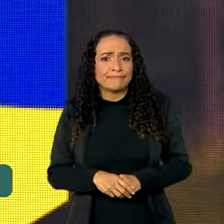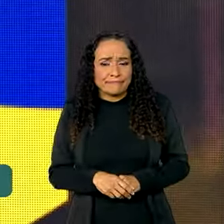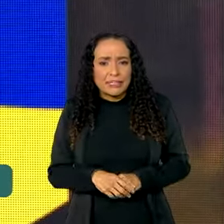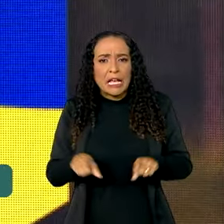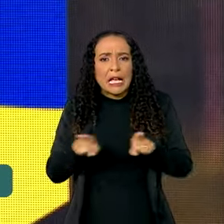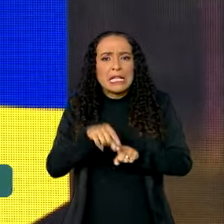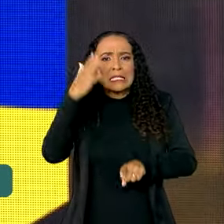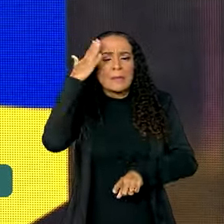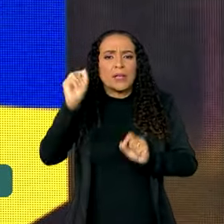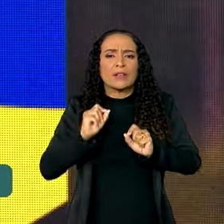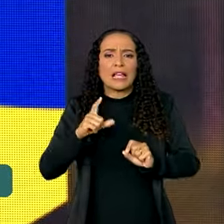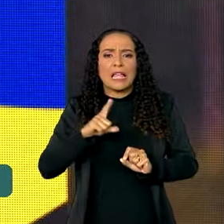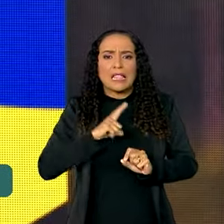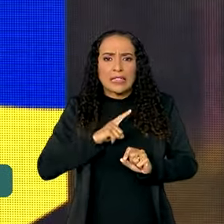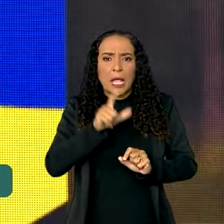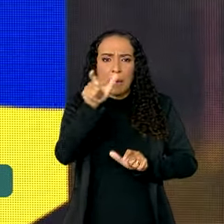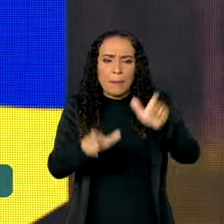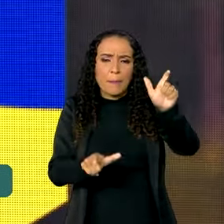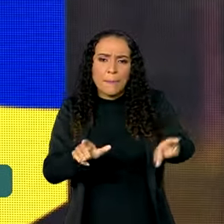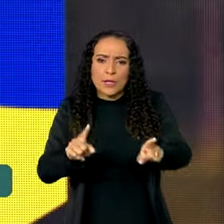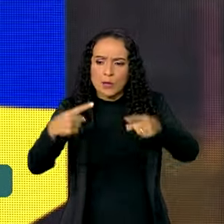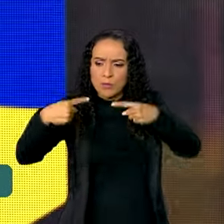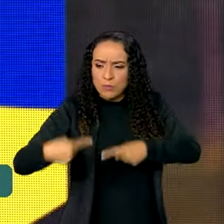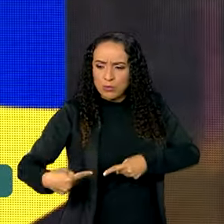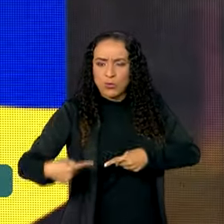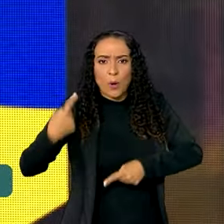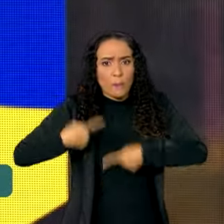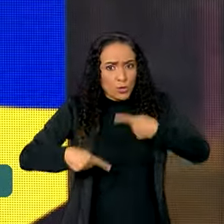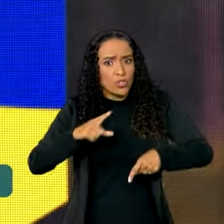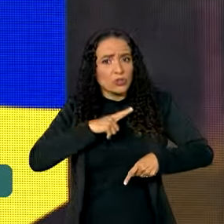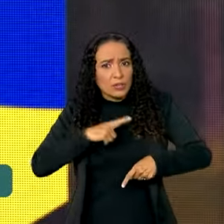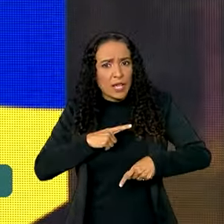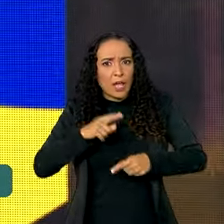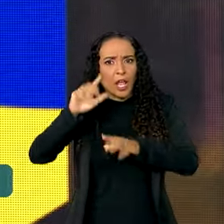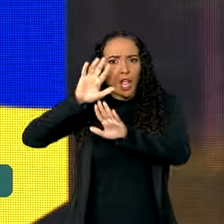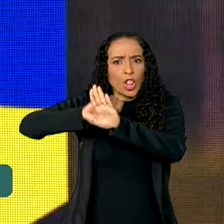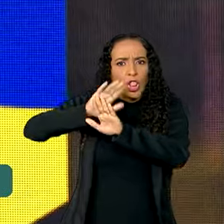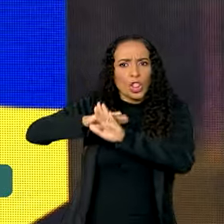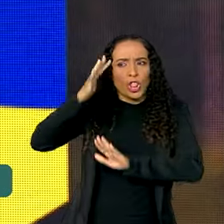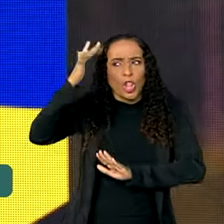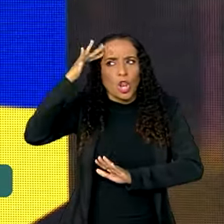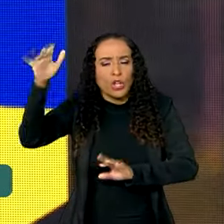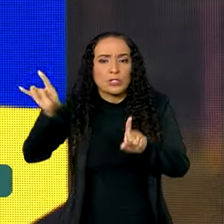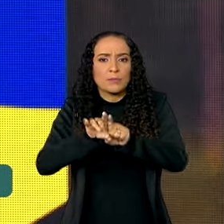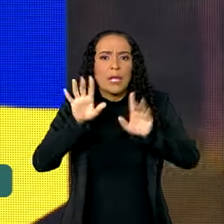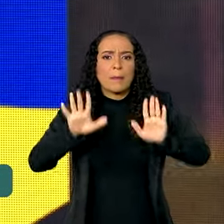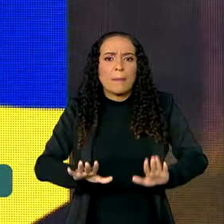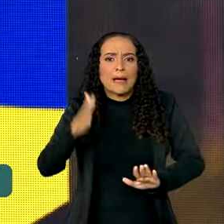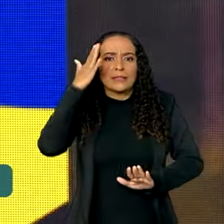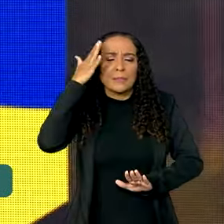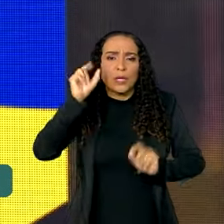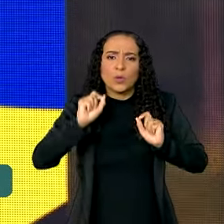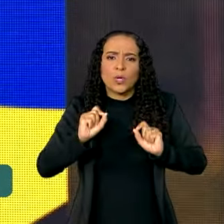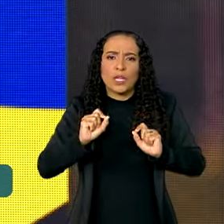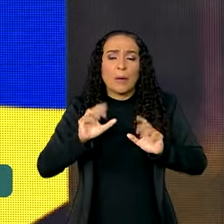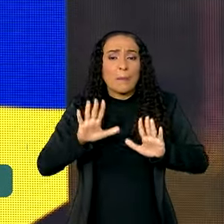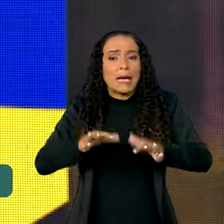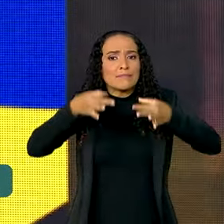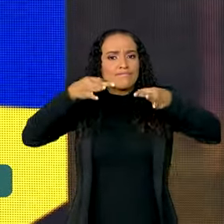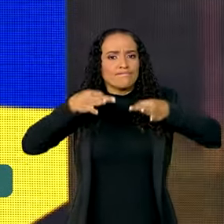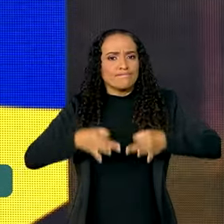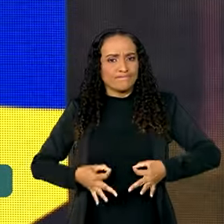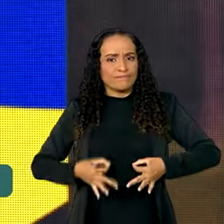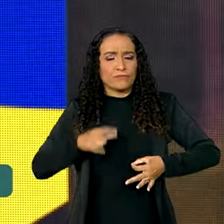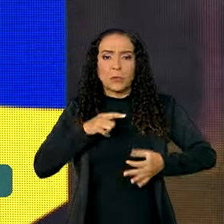sabendo que você tem adversário político, sabendo que você tem adversário ideológico, mas sabendo que de forma civilizada